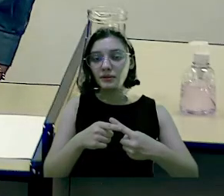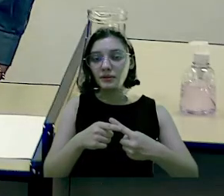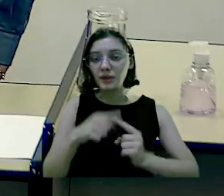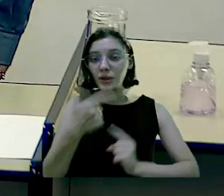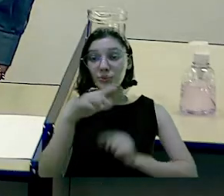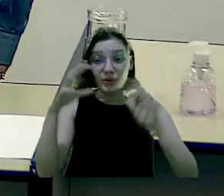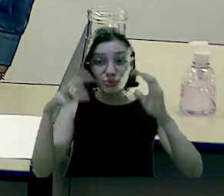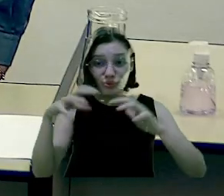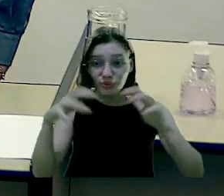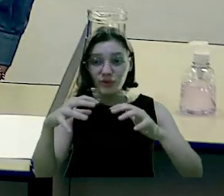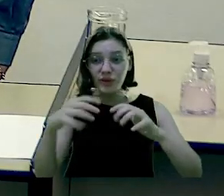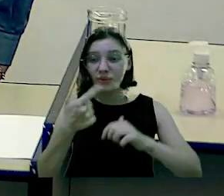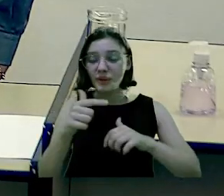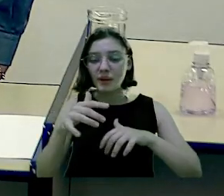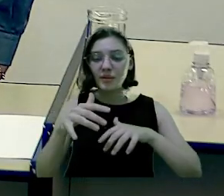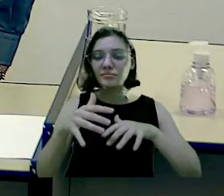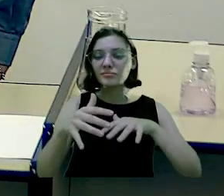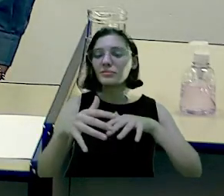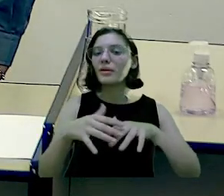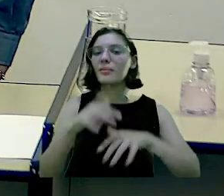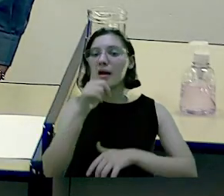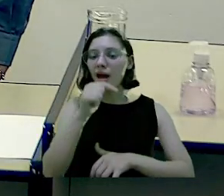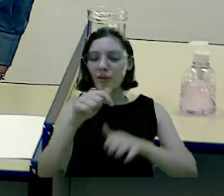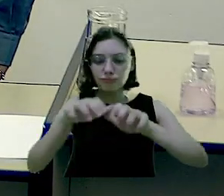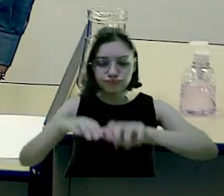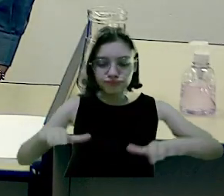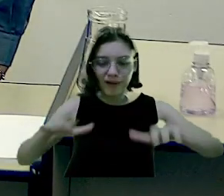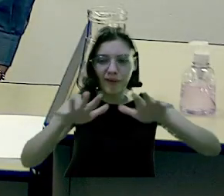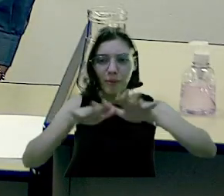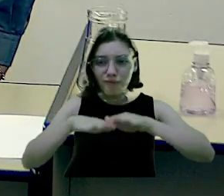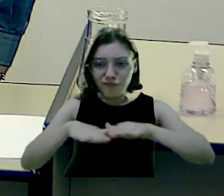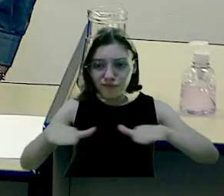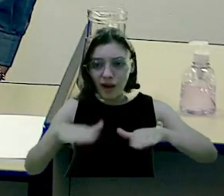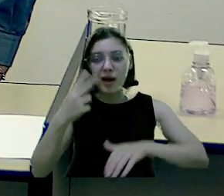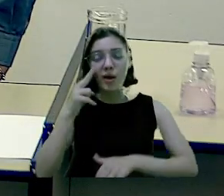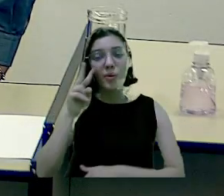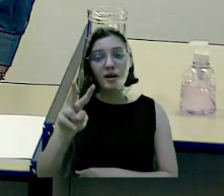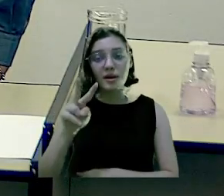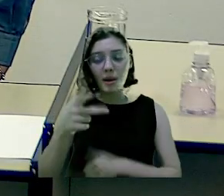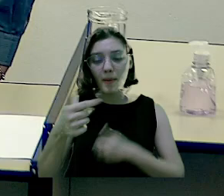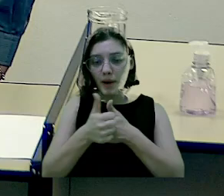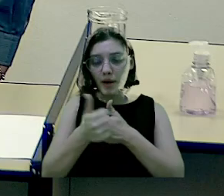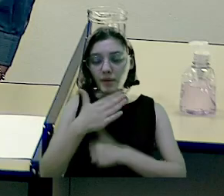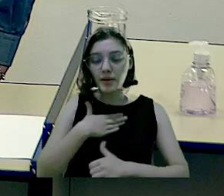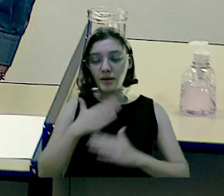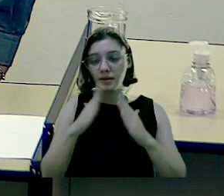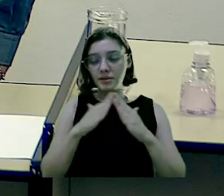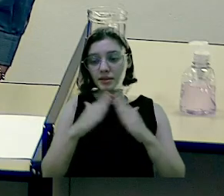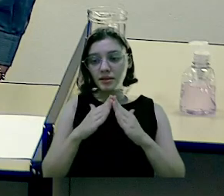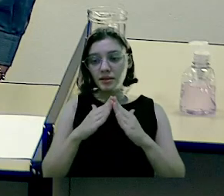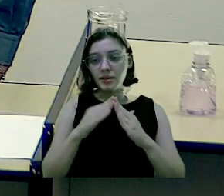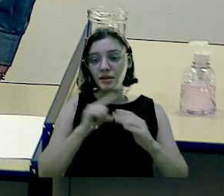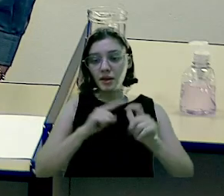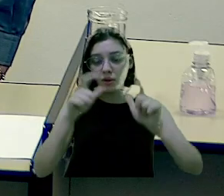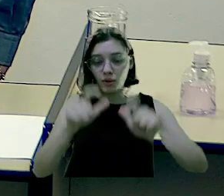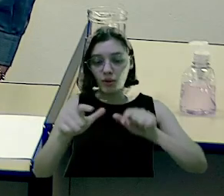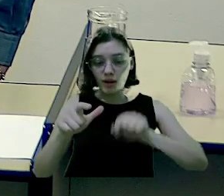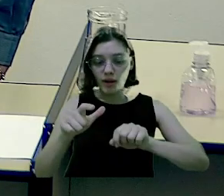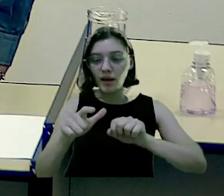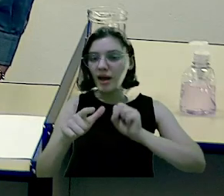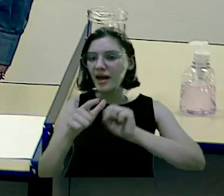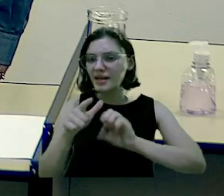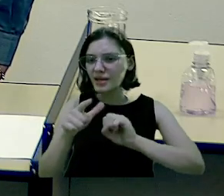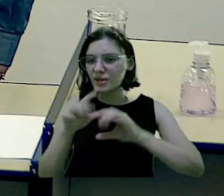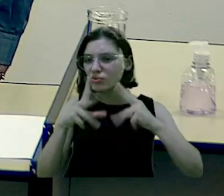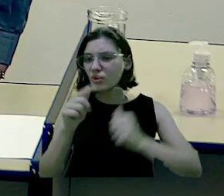caindo, não tem chuva para movimentar a galeria de água provial. E eu estive olhando ali, perto da minha casa, é onde